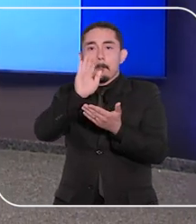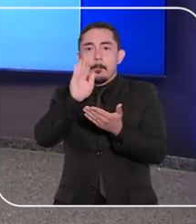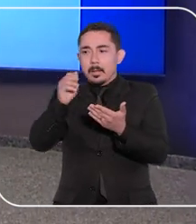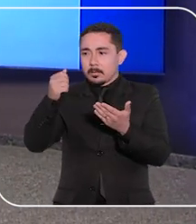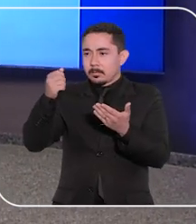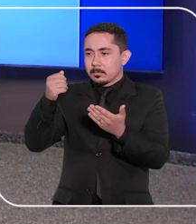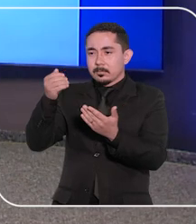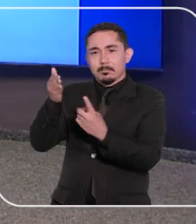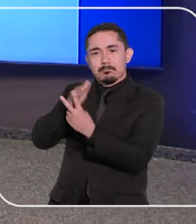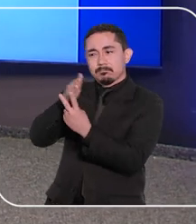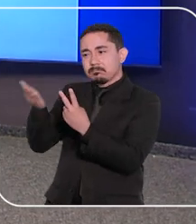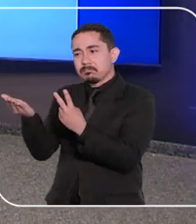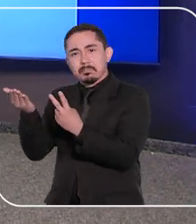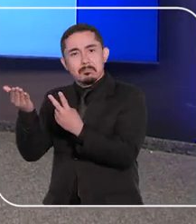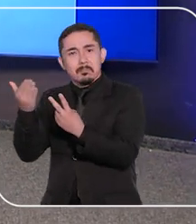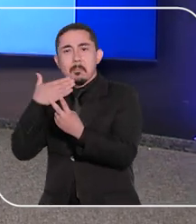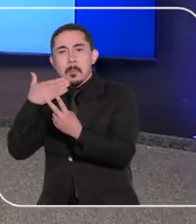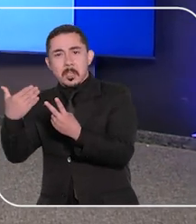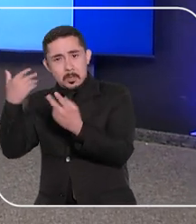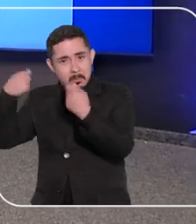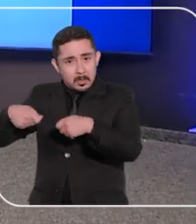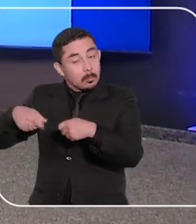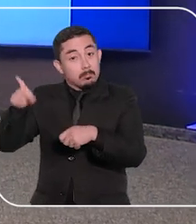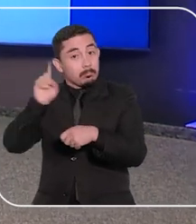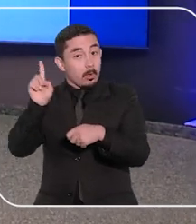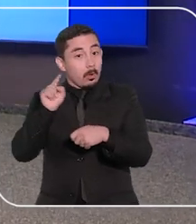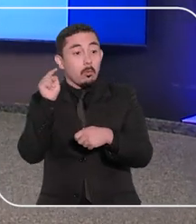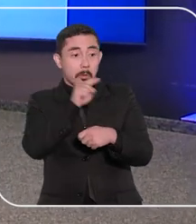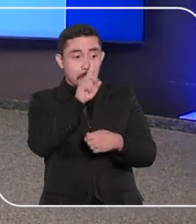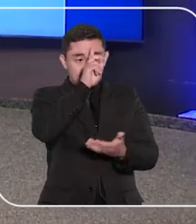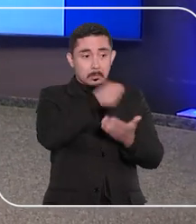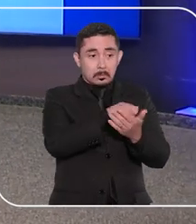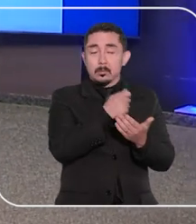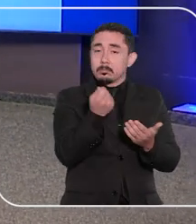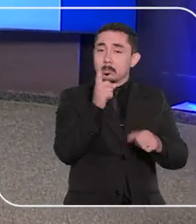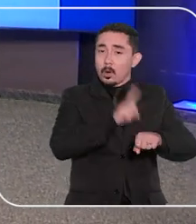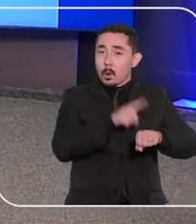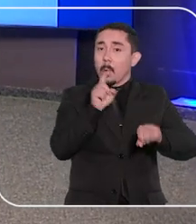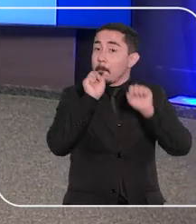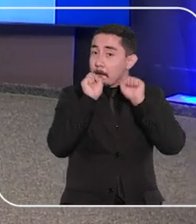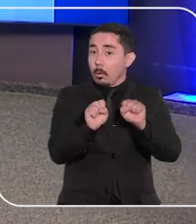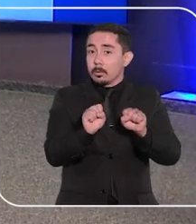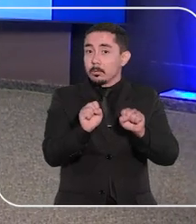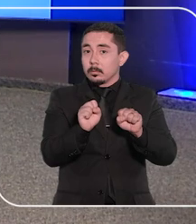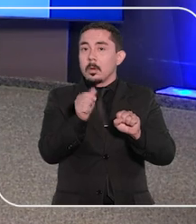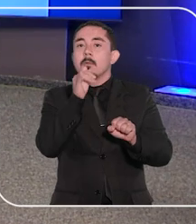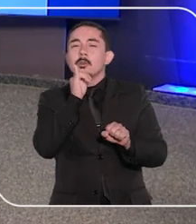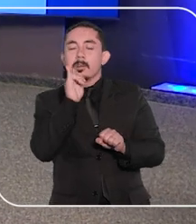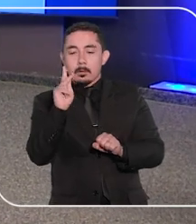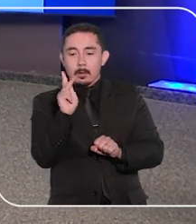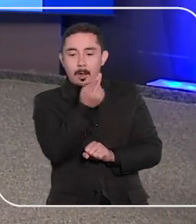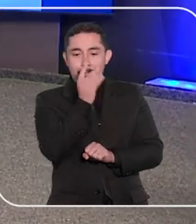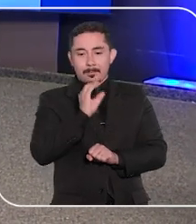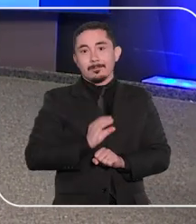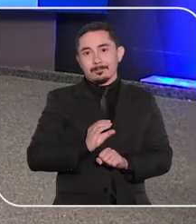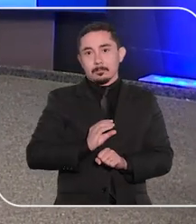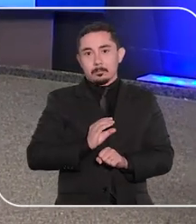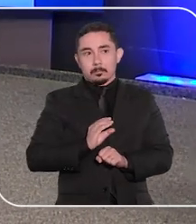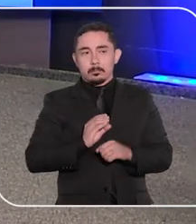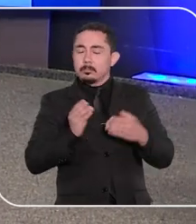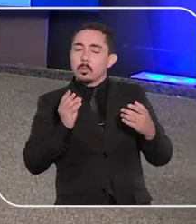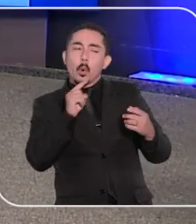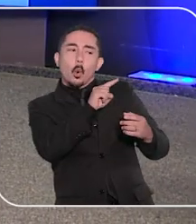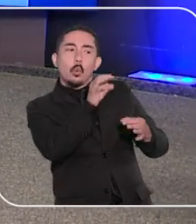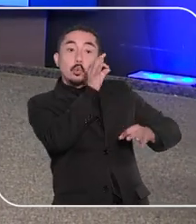um pedido das partes de um processo. Um bom exemplo é no habeas corpus. O magistrado pode de ofício